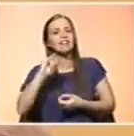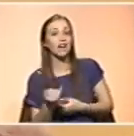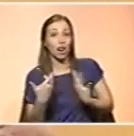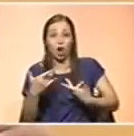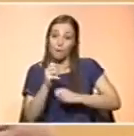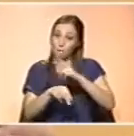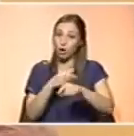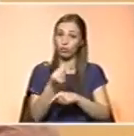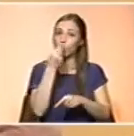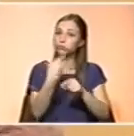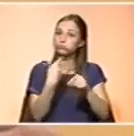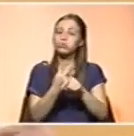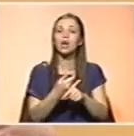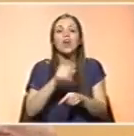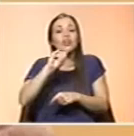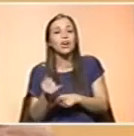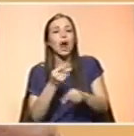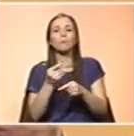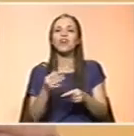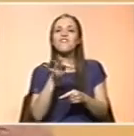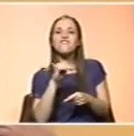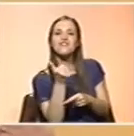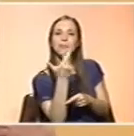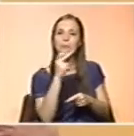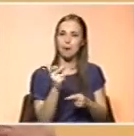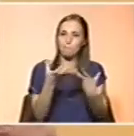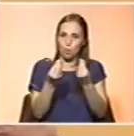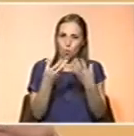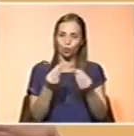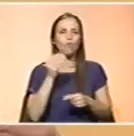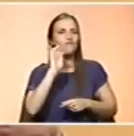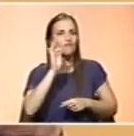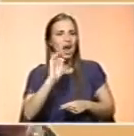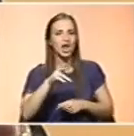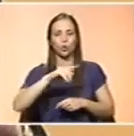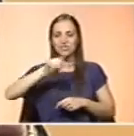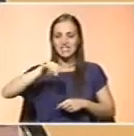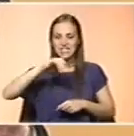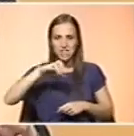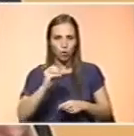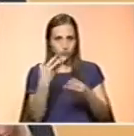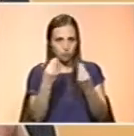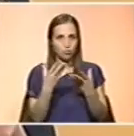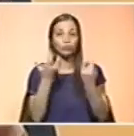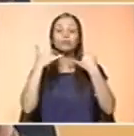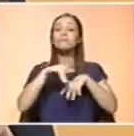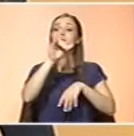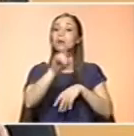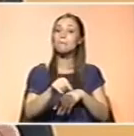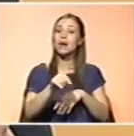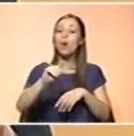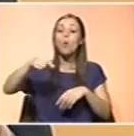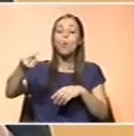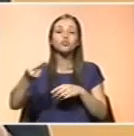comer-se alimentos integrais porque tem maior conteúdo em fibra, por exemplo, maiores conteúdos em ferro, em zinco. No entanto, também tem maior quantidade de outro